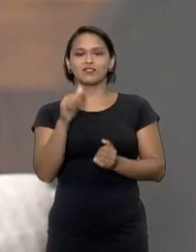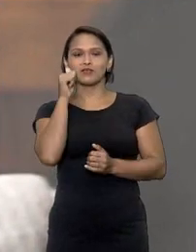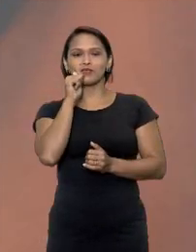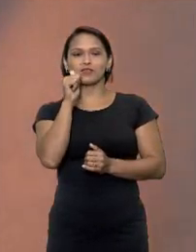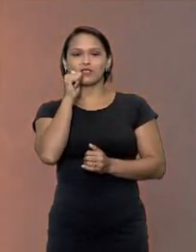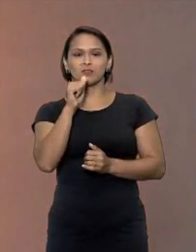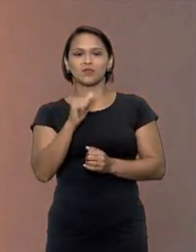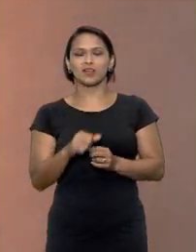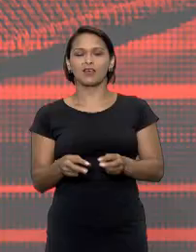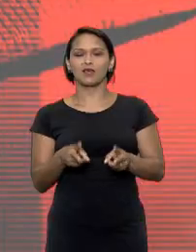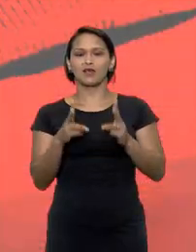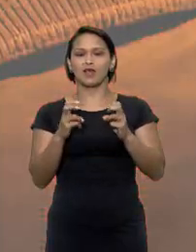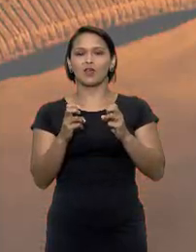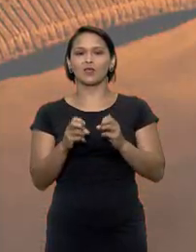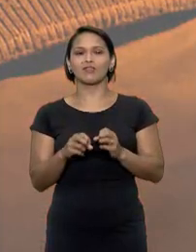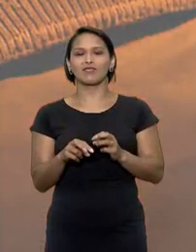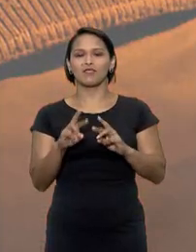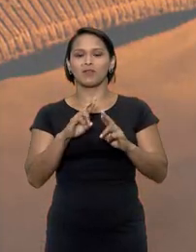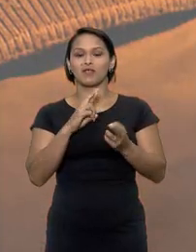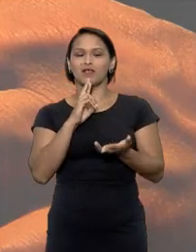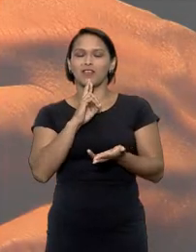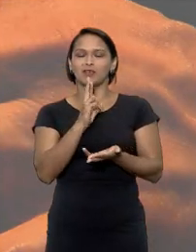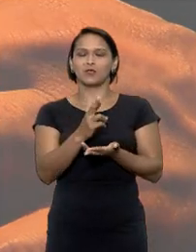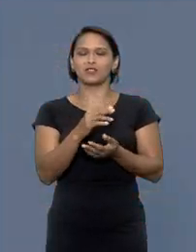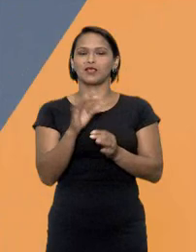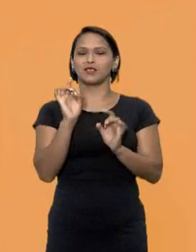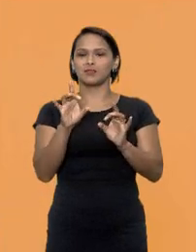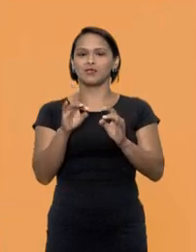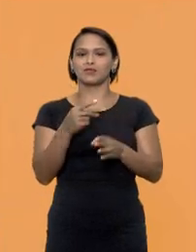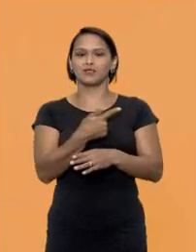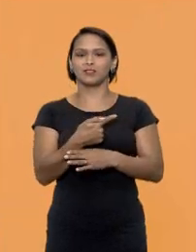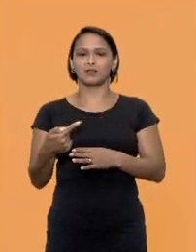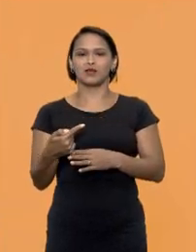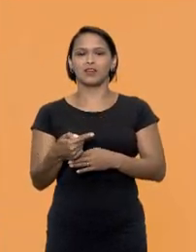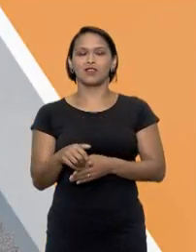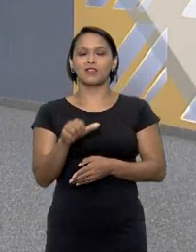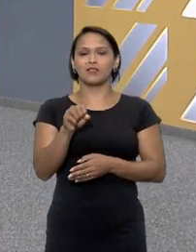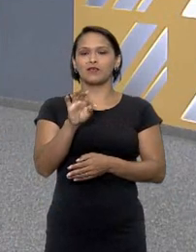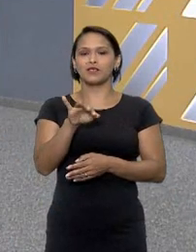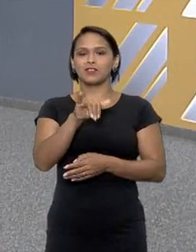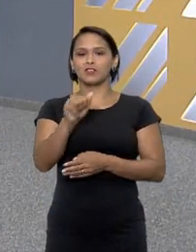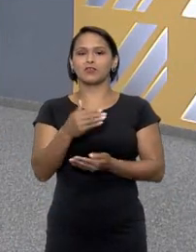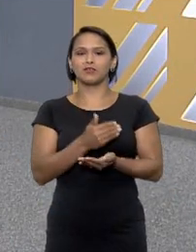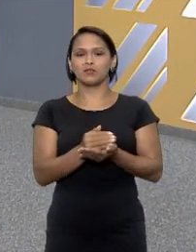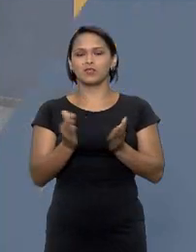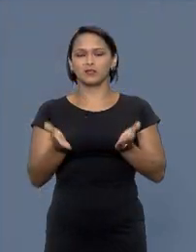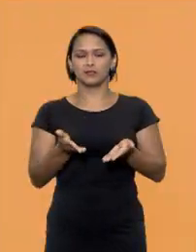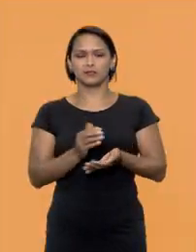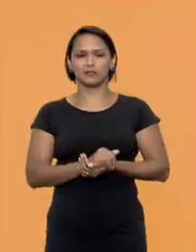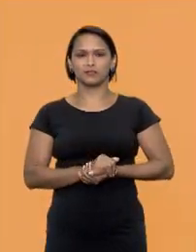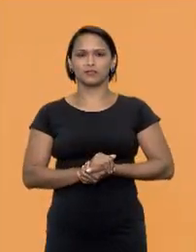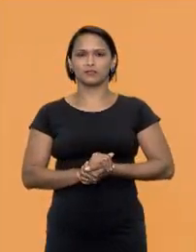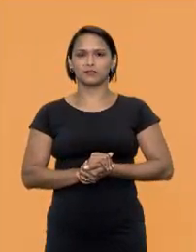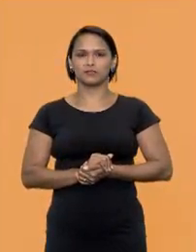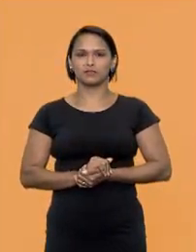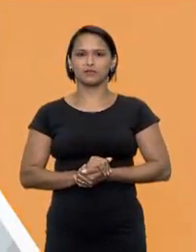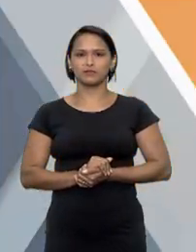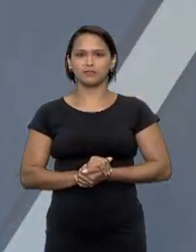contra as mulheres é o tema da reportagem especial desta semana. O STJ Notícias começa agora.